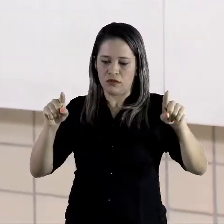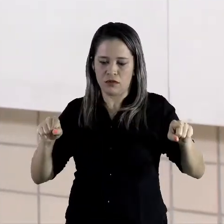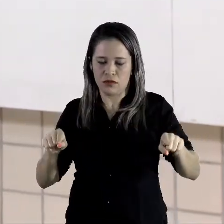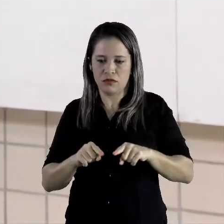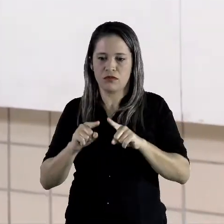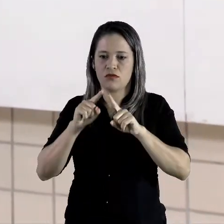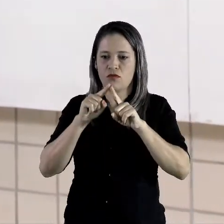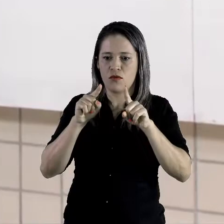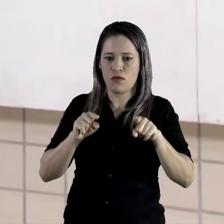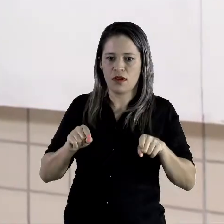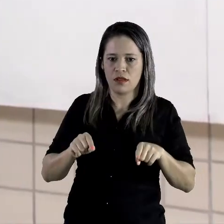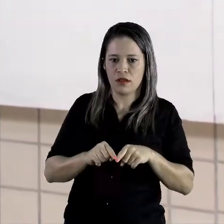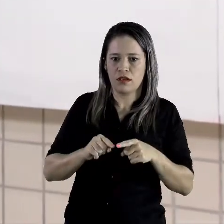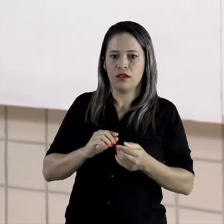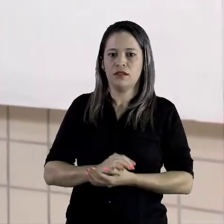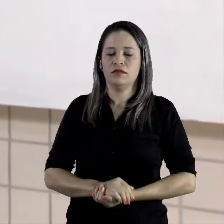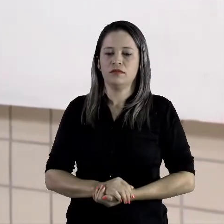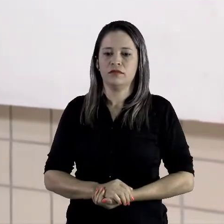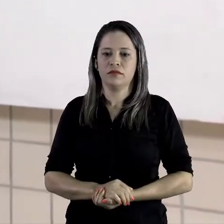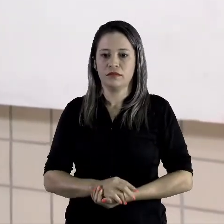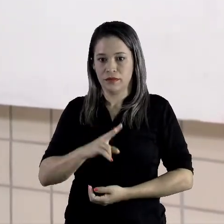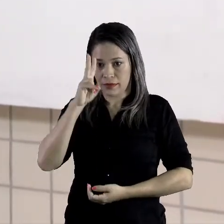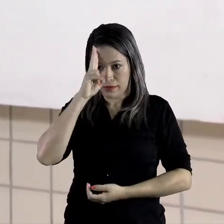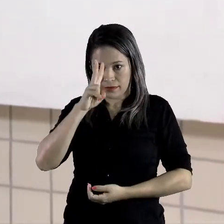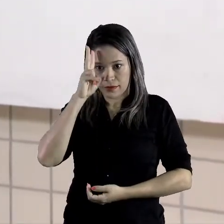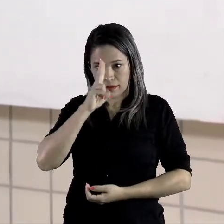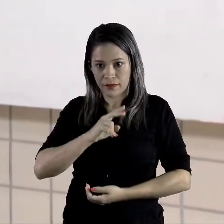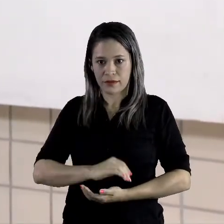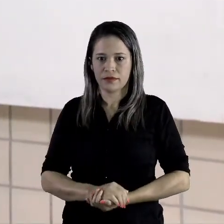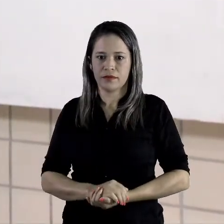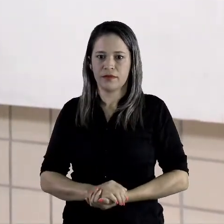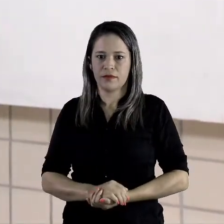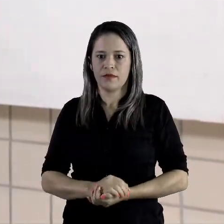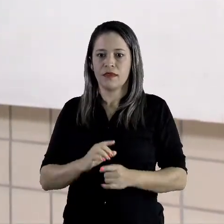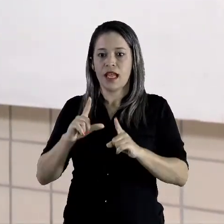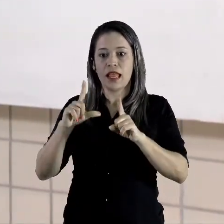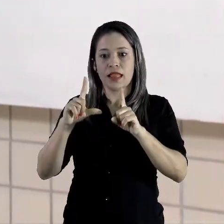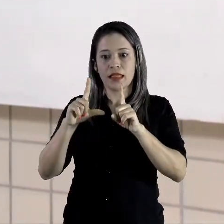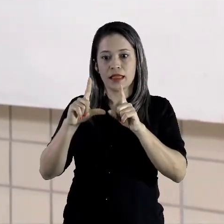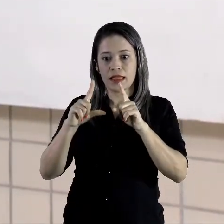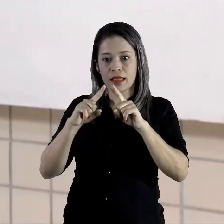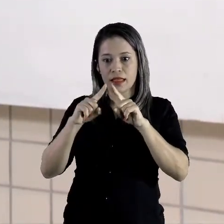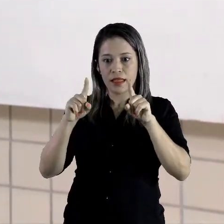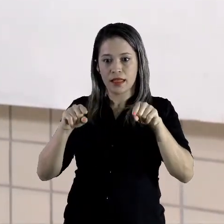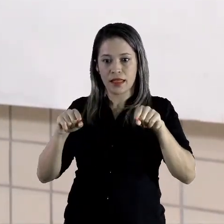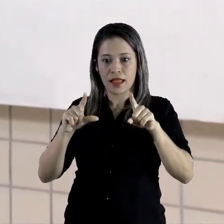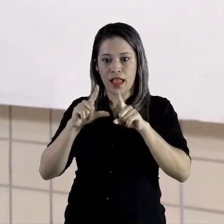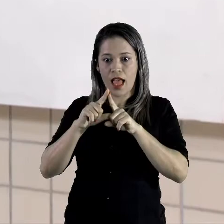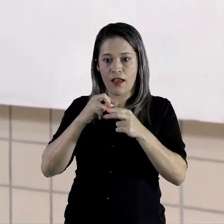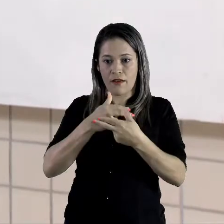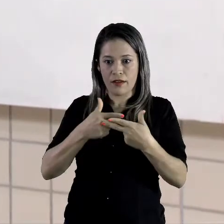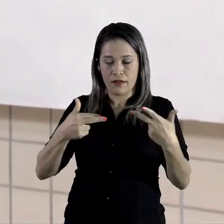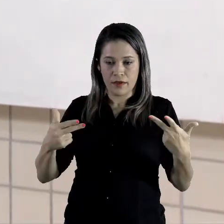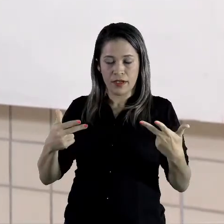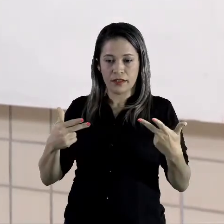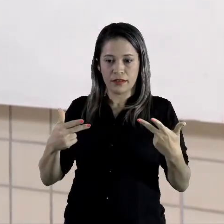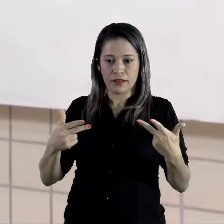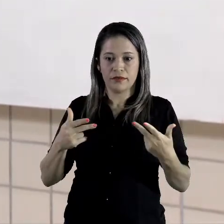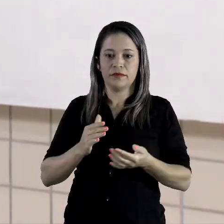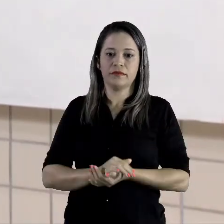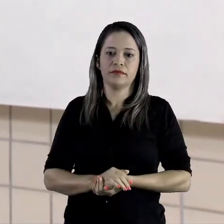quadrado. Lembram das formas geométricas para formar